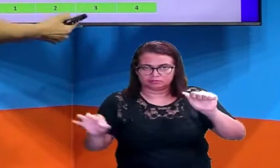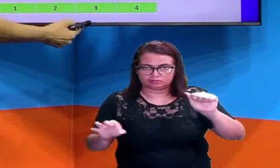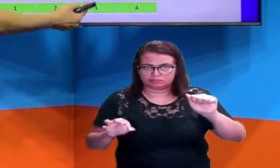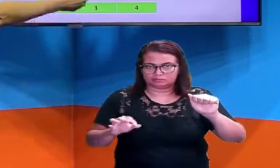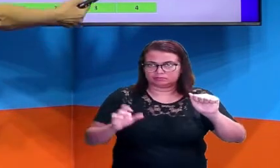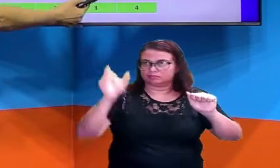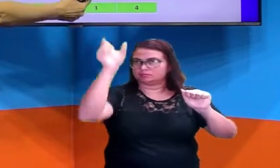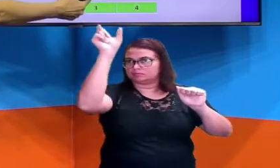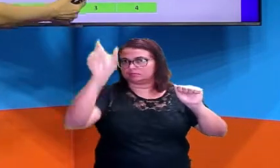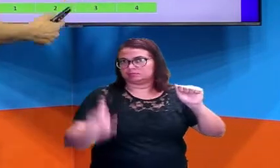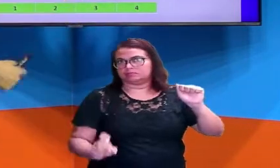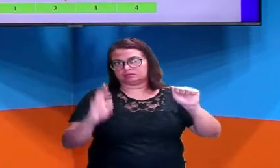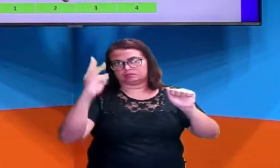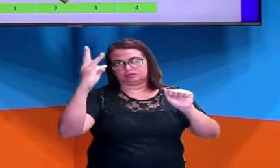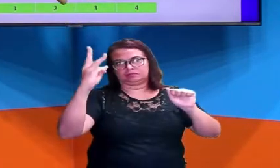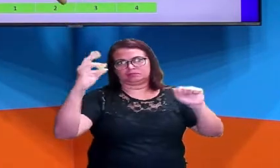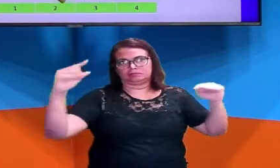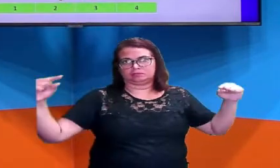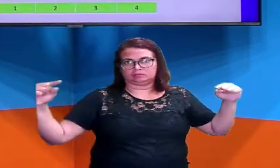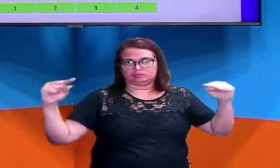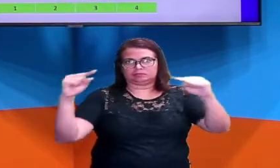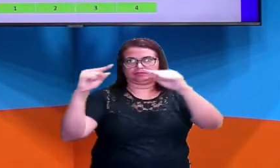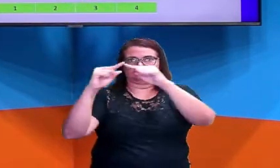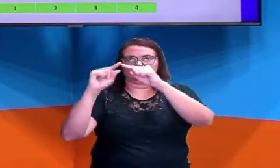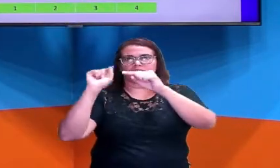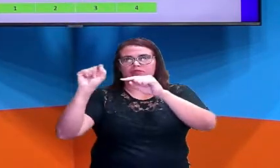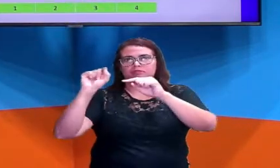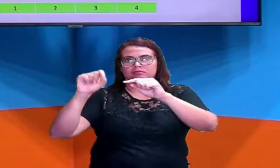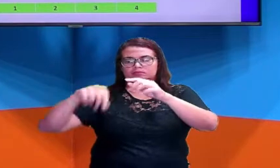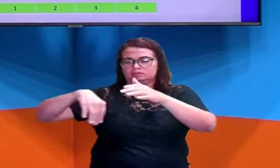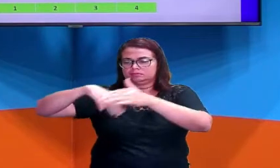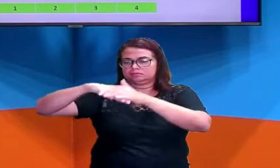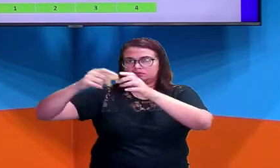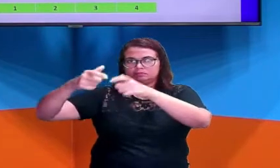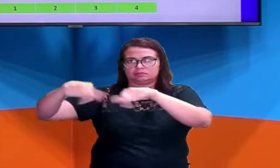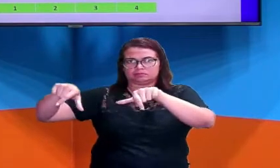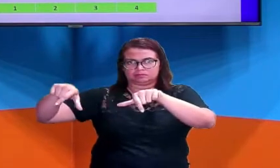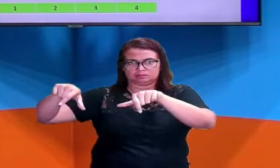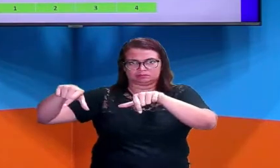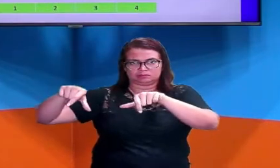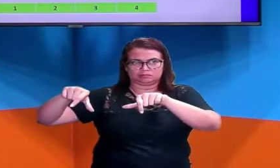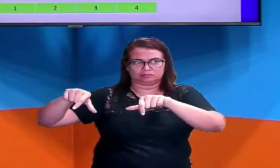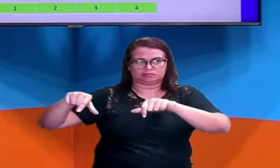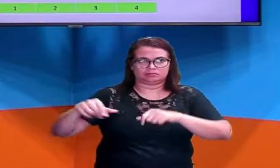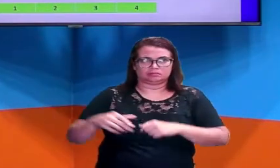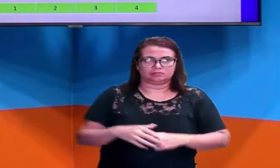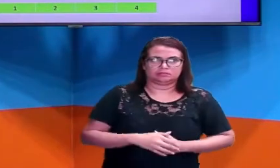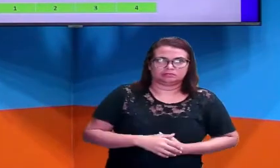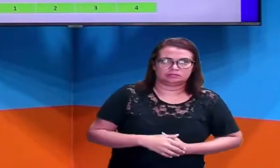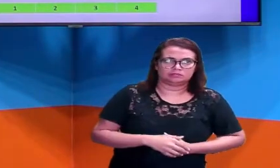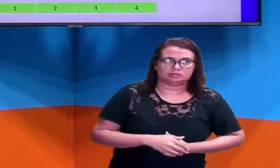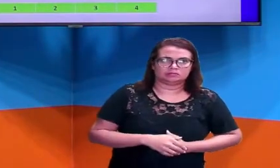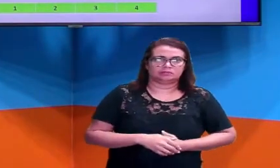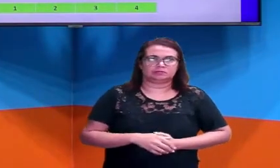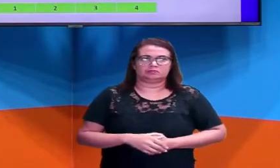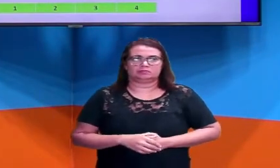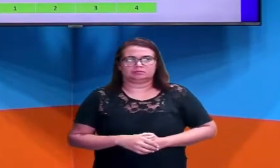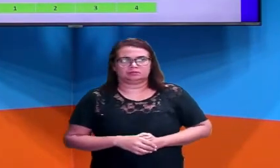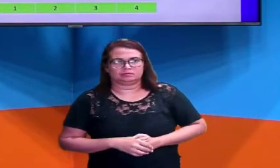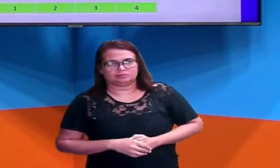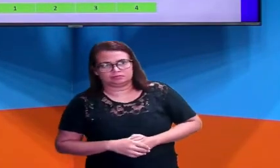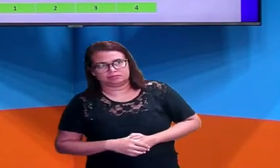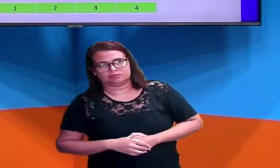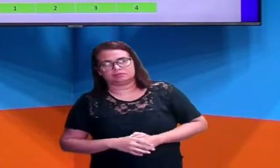quem está na coluna 3? O campo de futebol. Ela está, já sei a resposta, mas aí ele dá mais